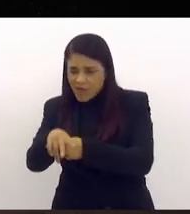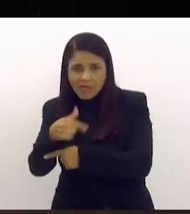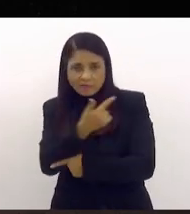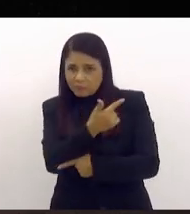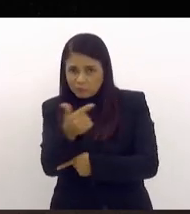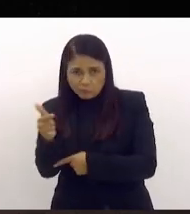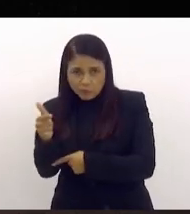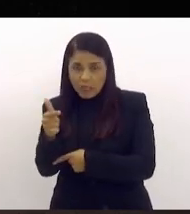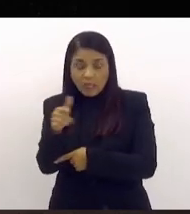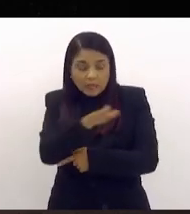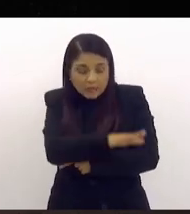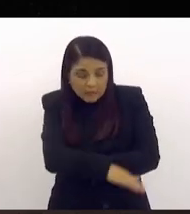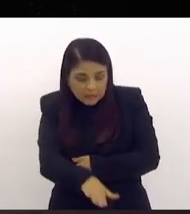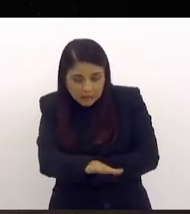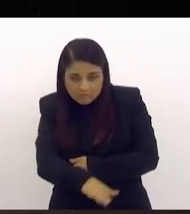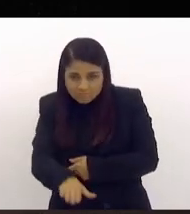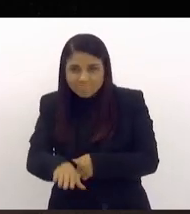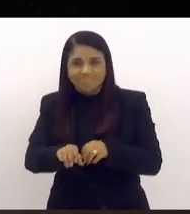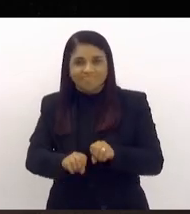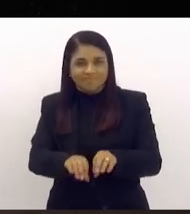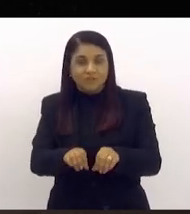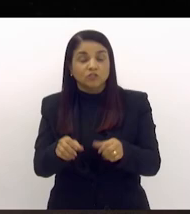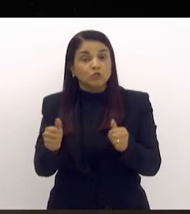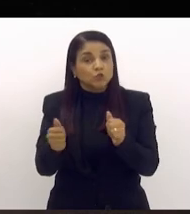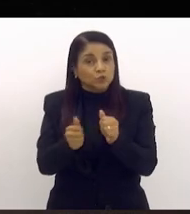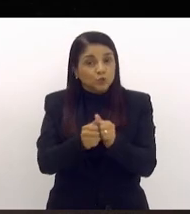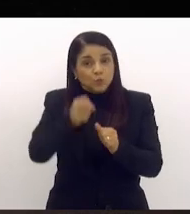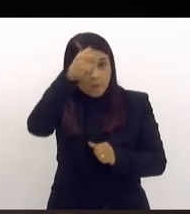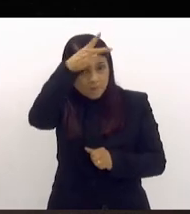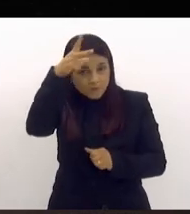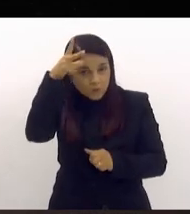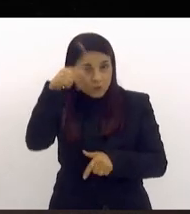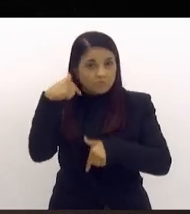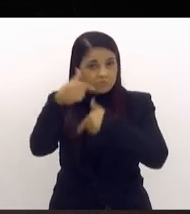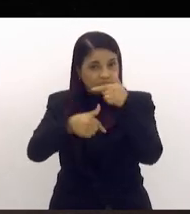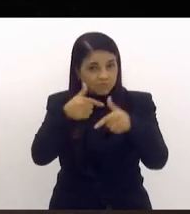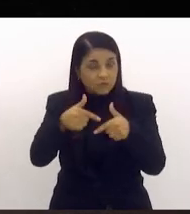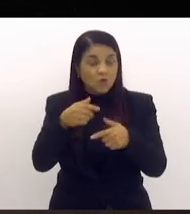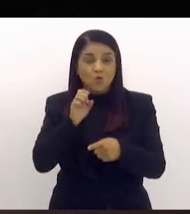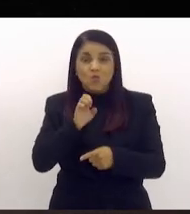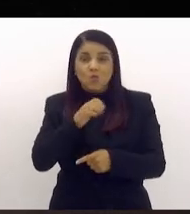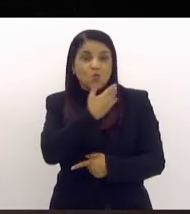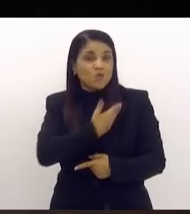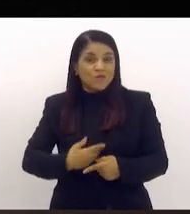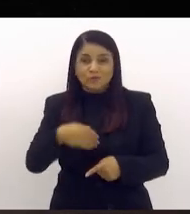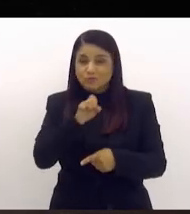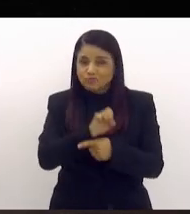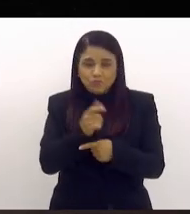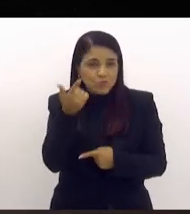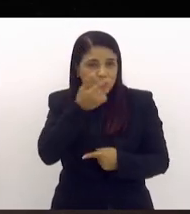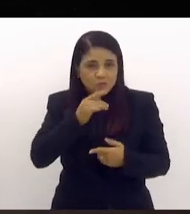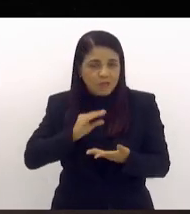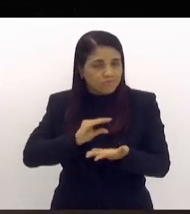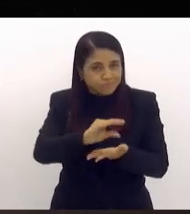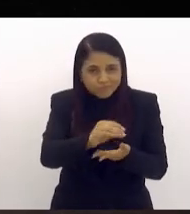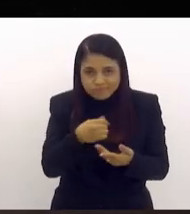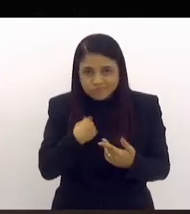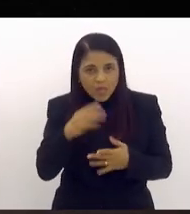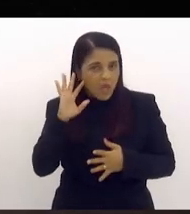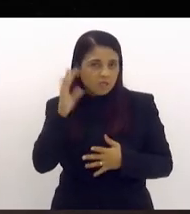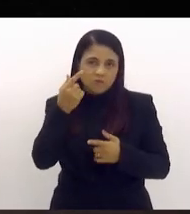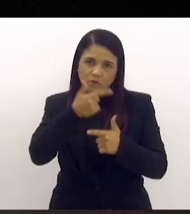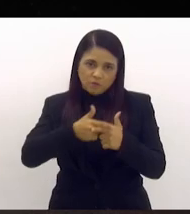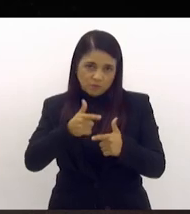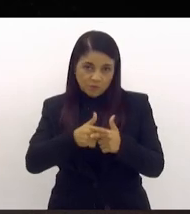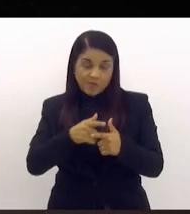primeira infância junto às prefeituras e o governo do Estado não consegue aportar recursos e resolver a crise